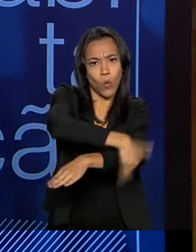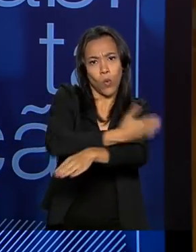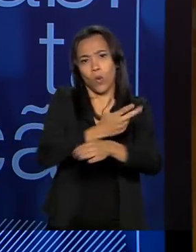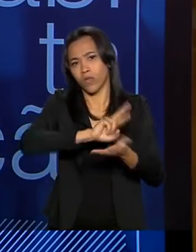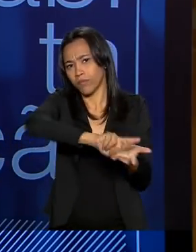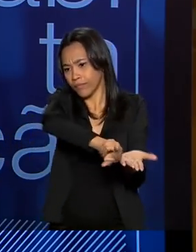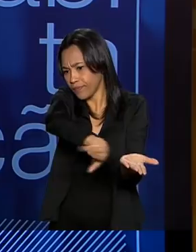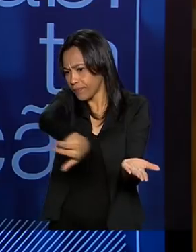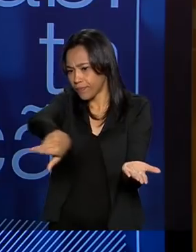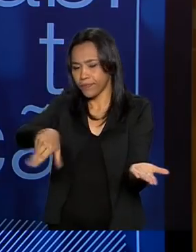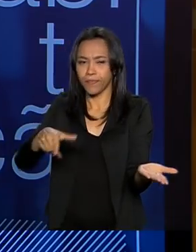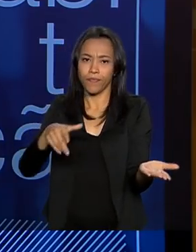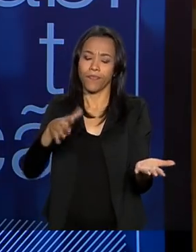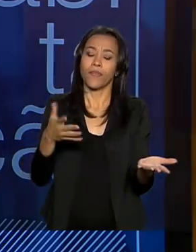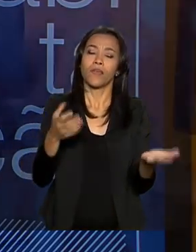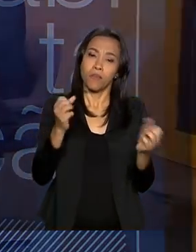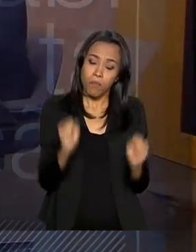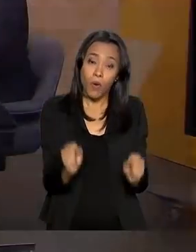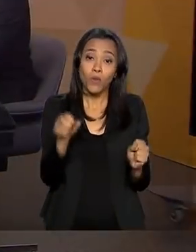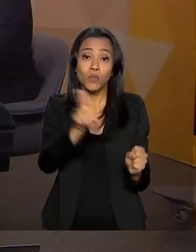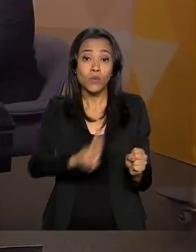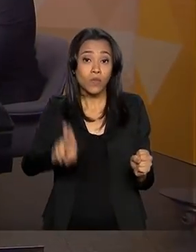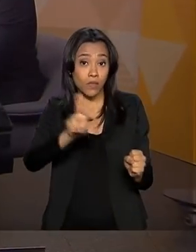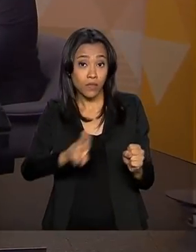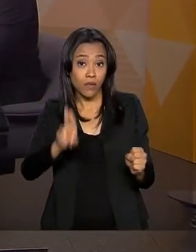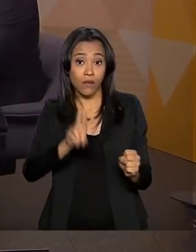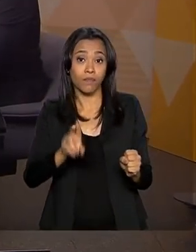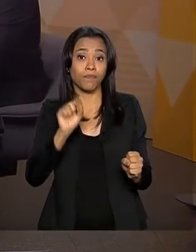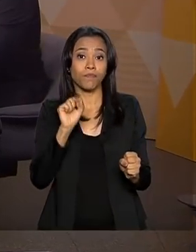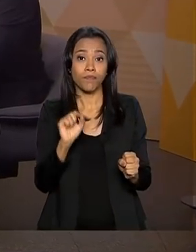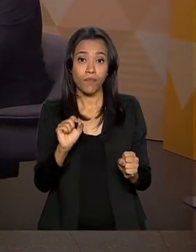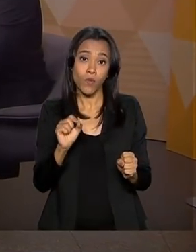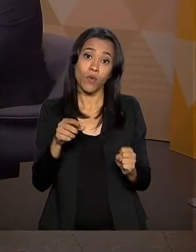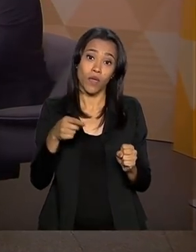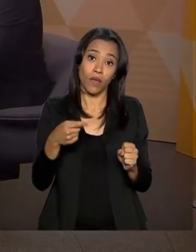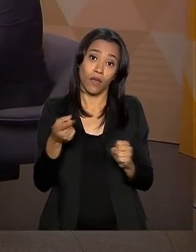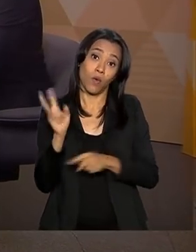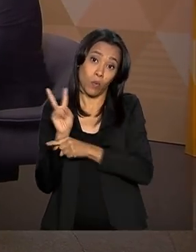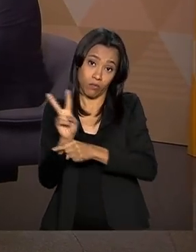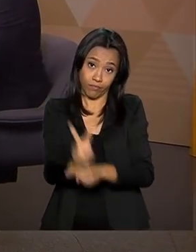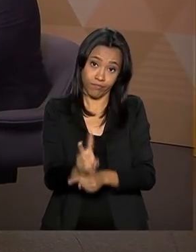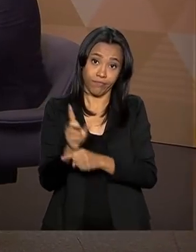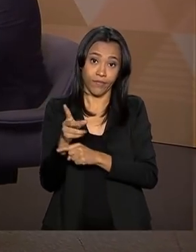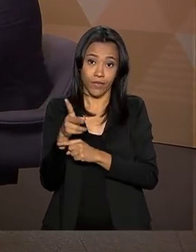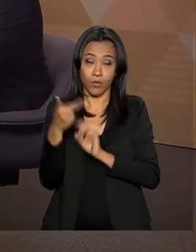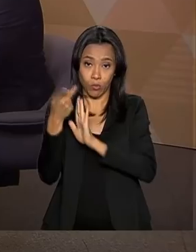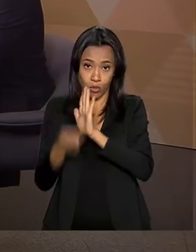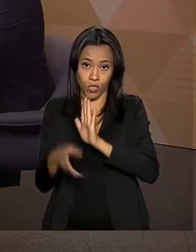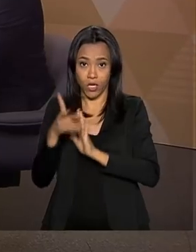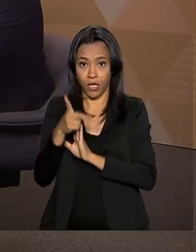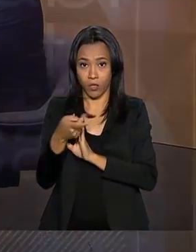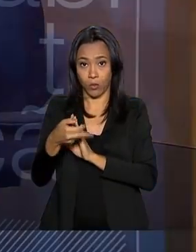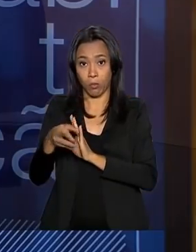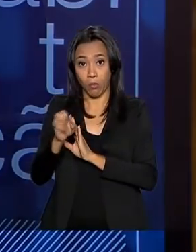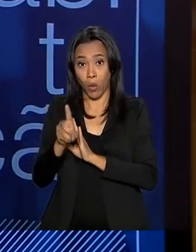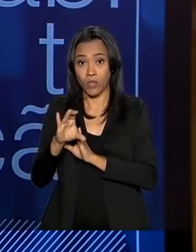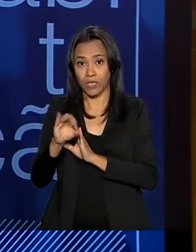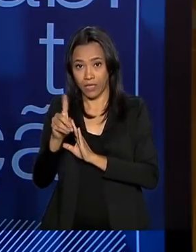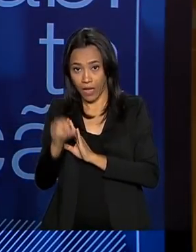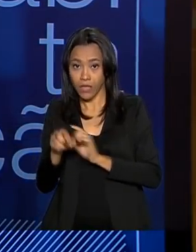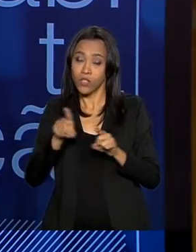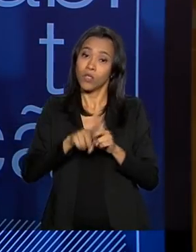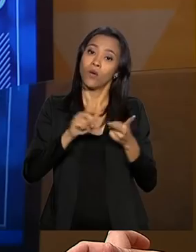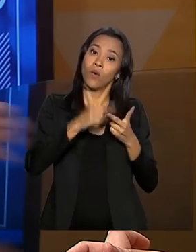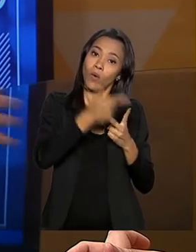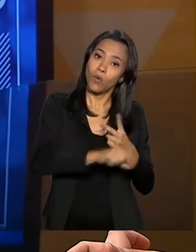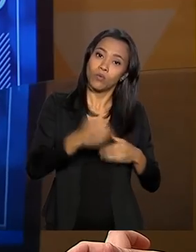desenvolvimento urbano, você pode usar uma linha de ação do ProCidades como outra, ou a modernização tecnológica, ou o desenvolvimento